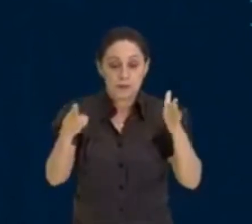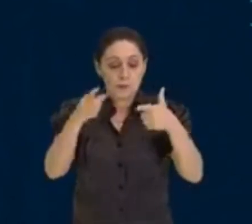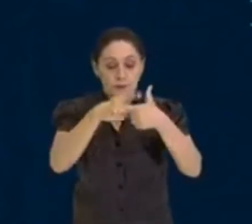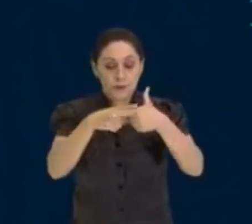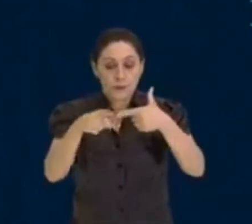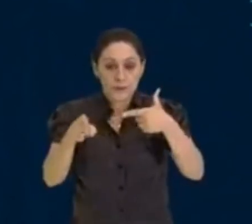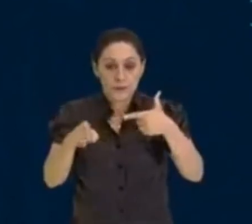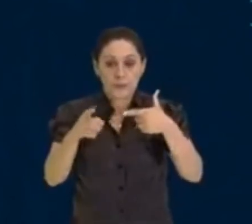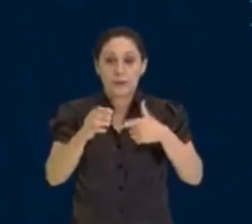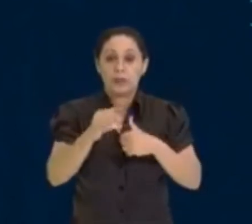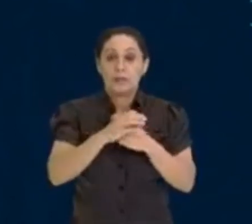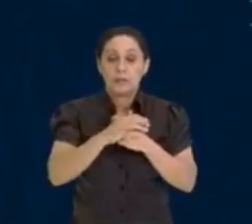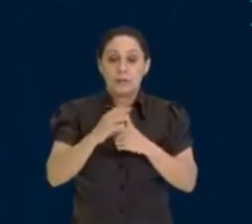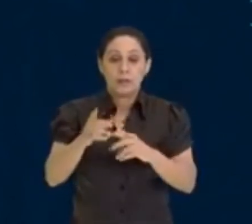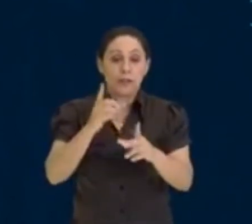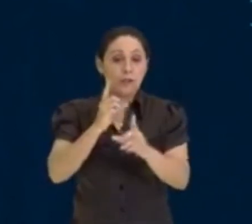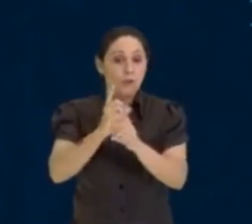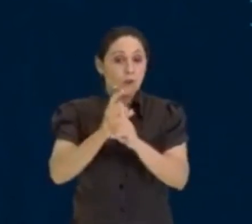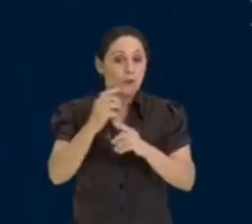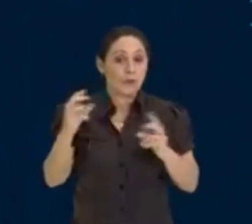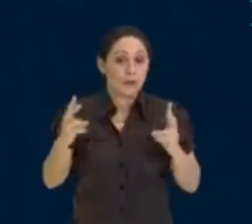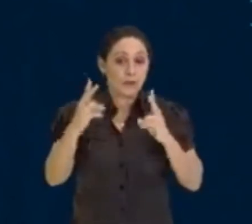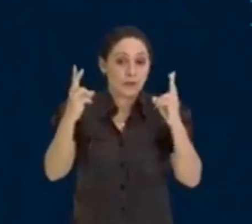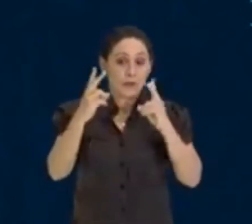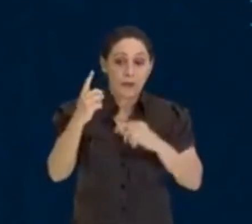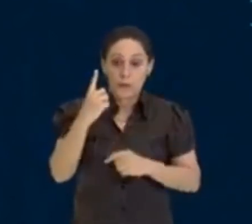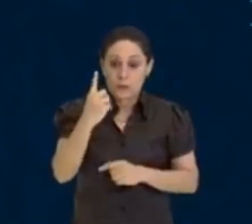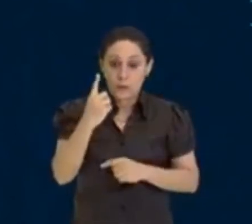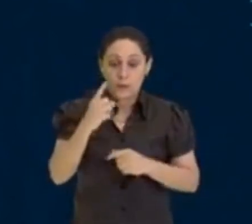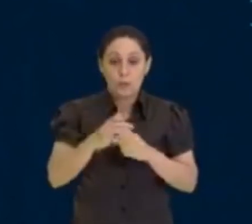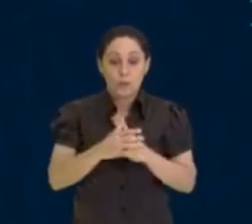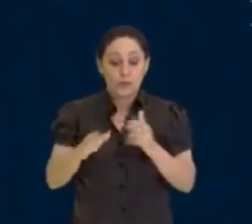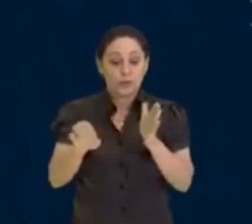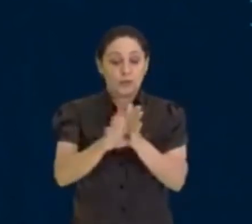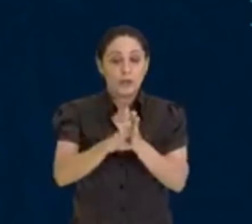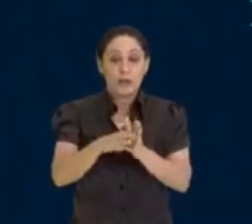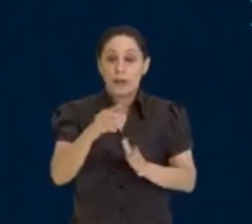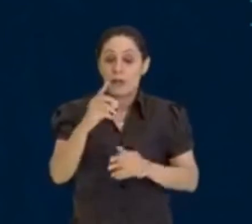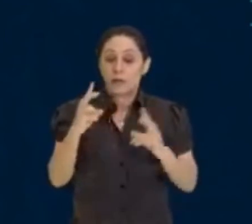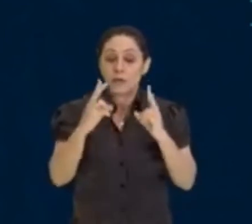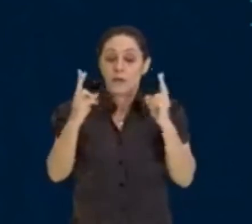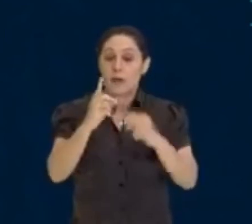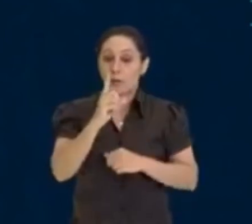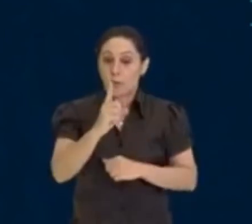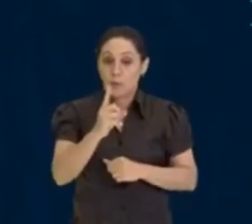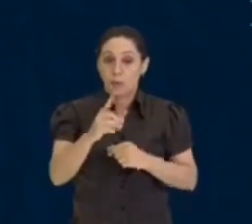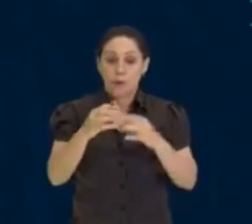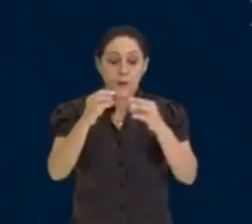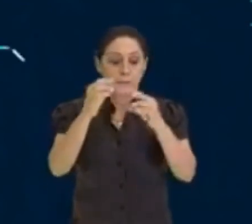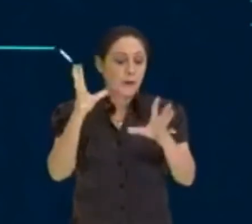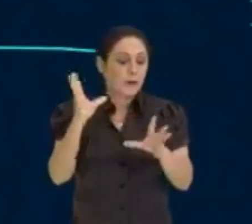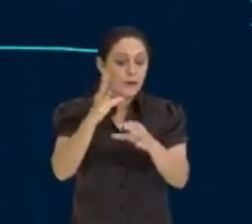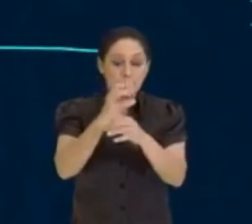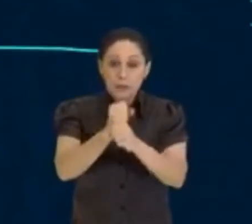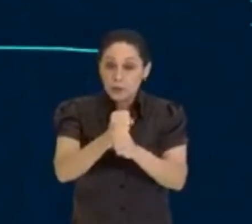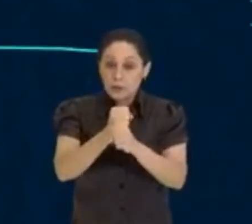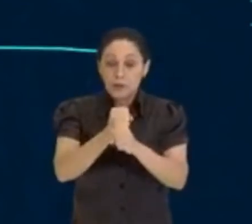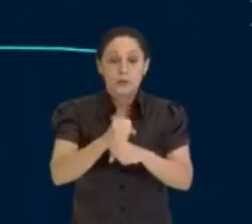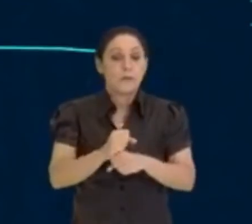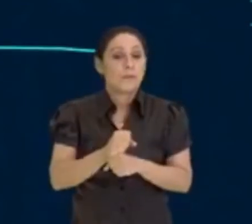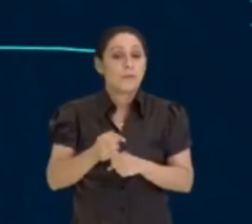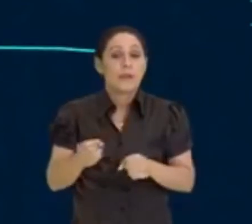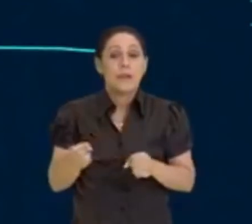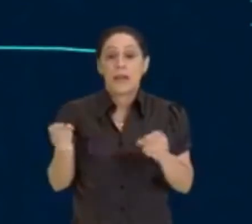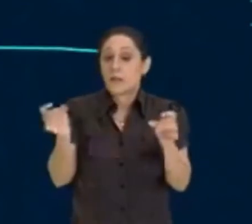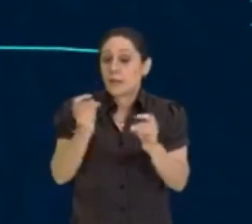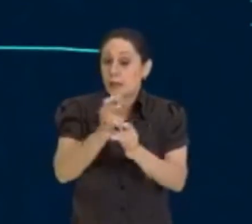número primo, até encontrar esse valor 1. Quando chegar no valor 1, é porque o teu cálculo, a tua decomposição, ela